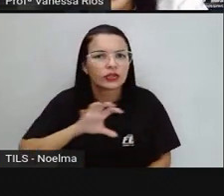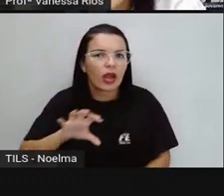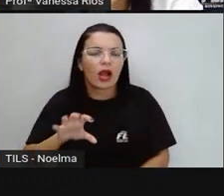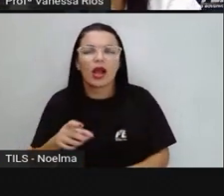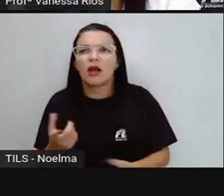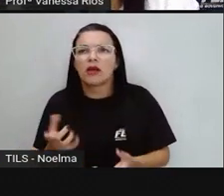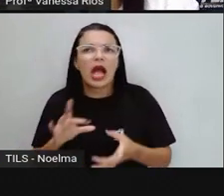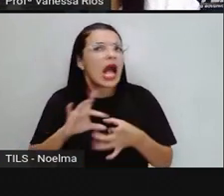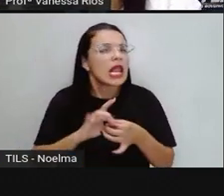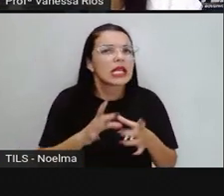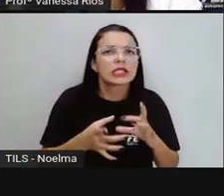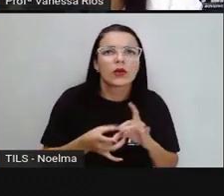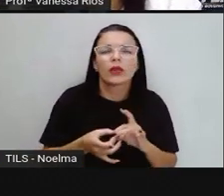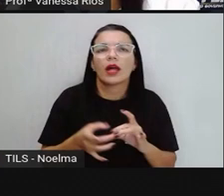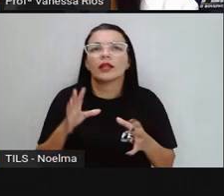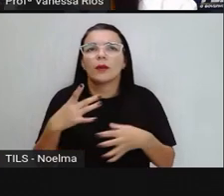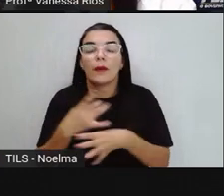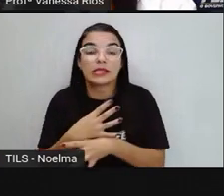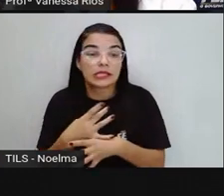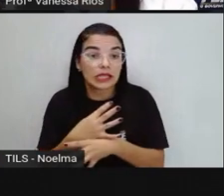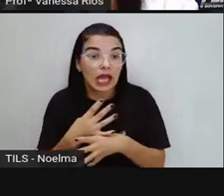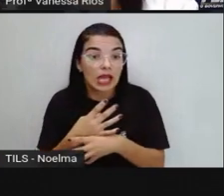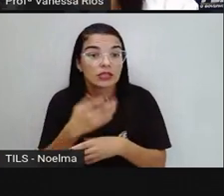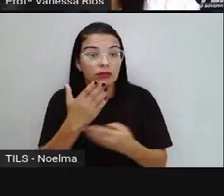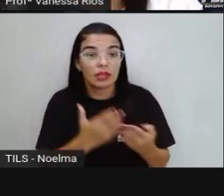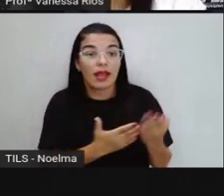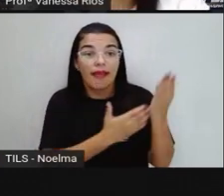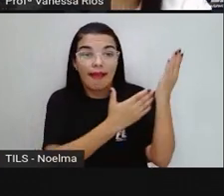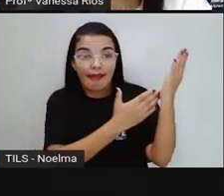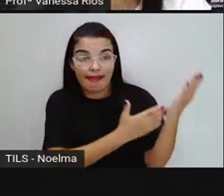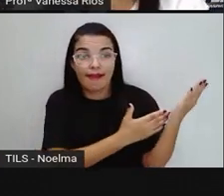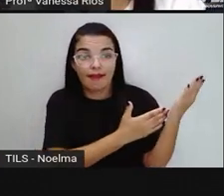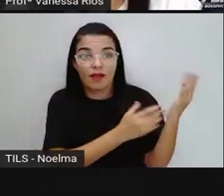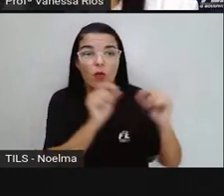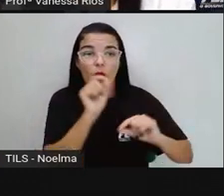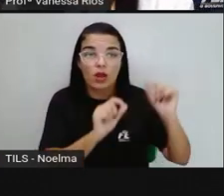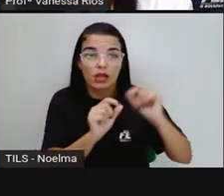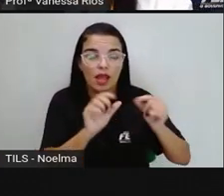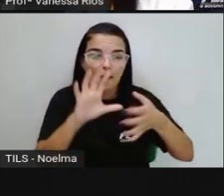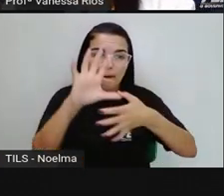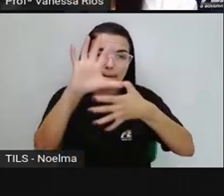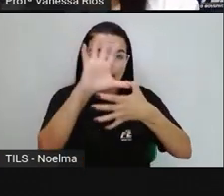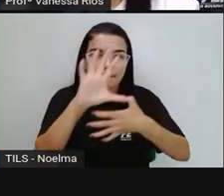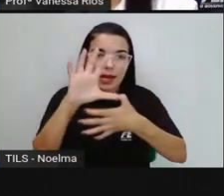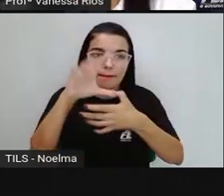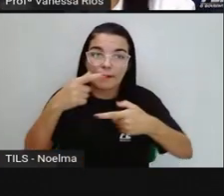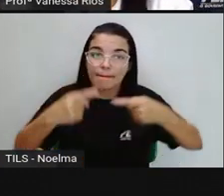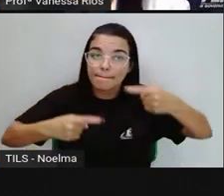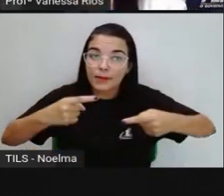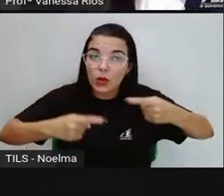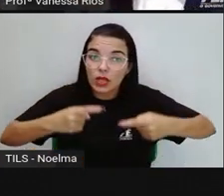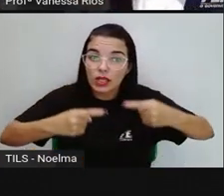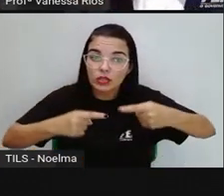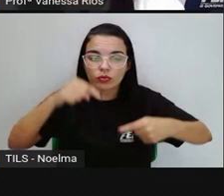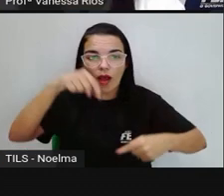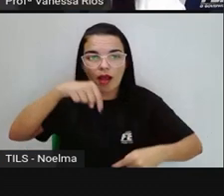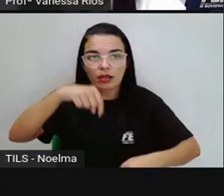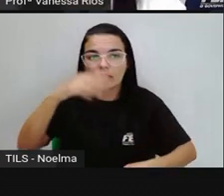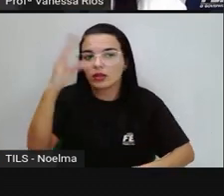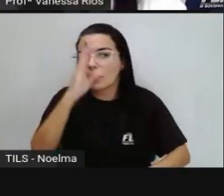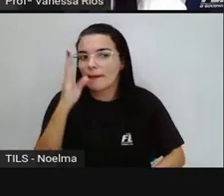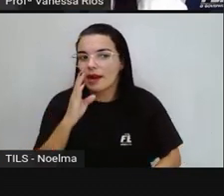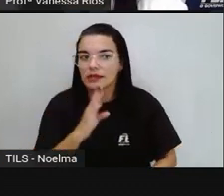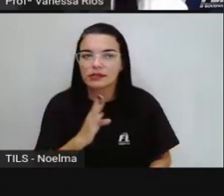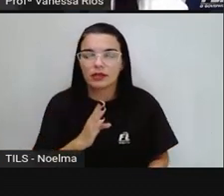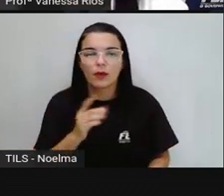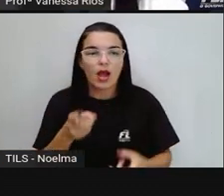cidade. Nesse mapa político, aí, por exemplo, que é o mapa político do Brasil, a gente observa aqui,